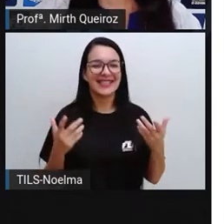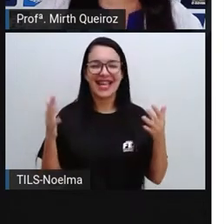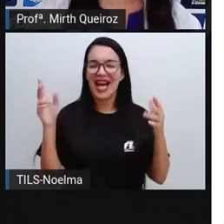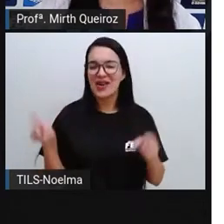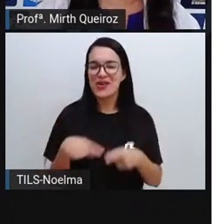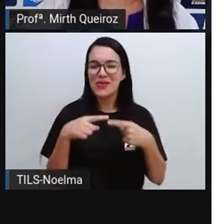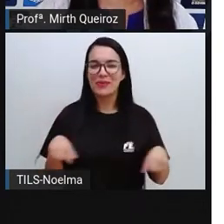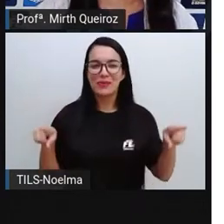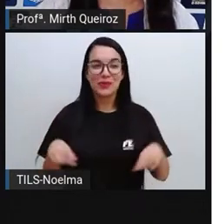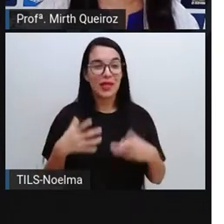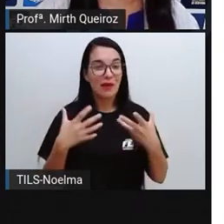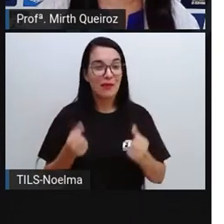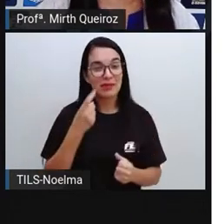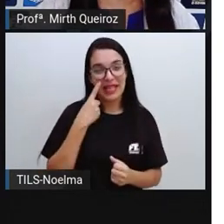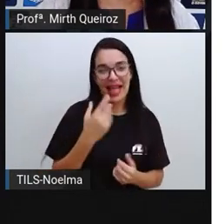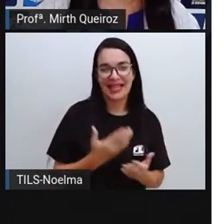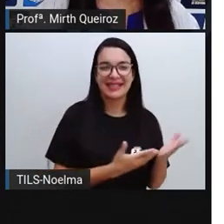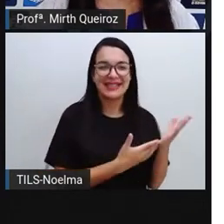música. Vamos lá?